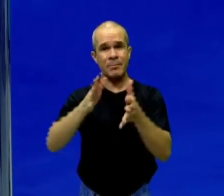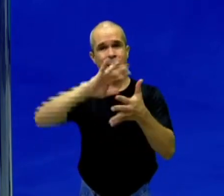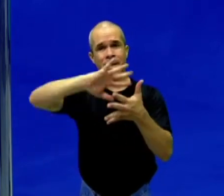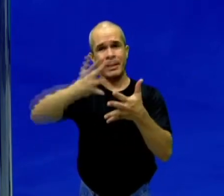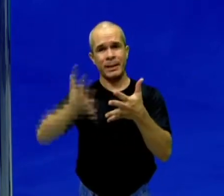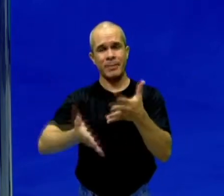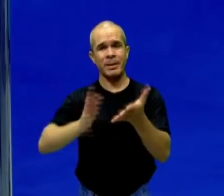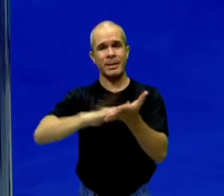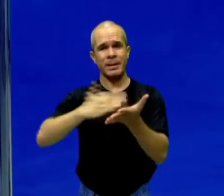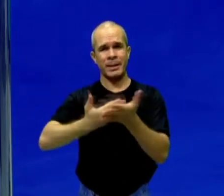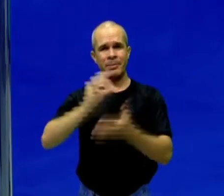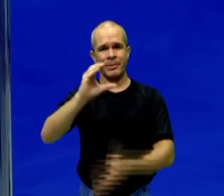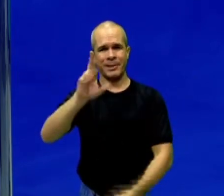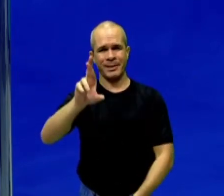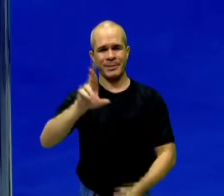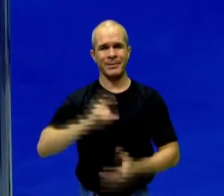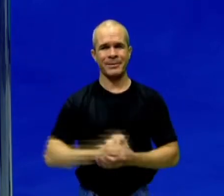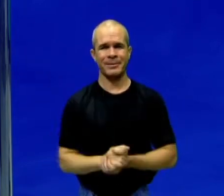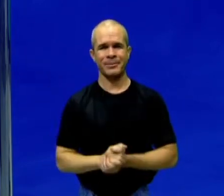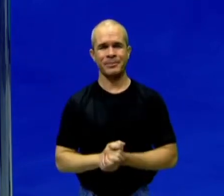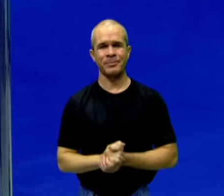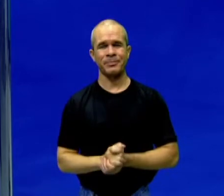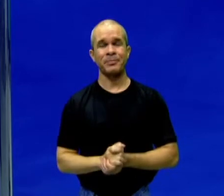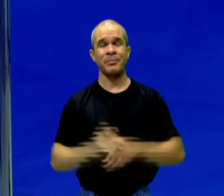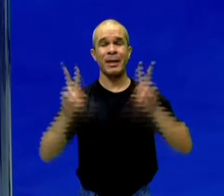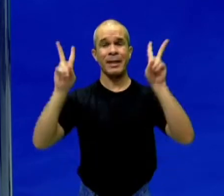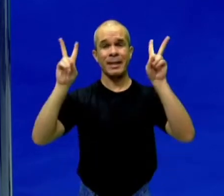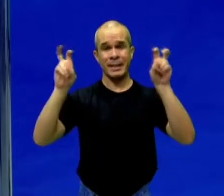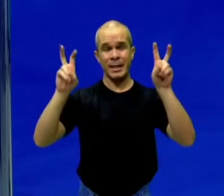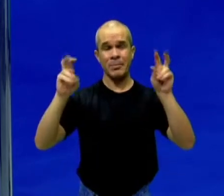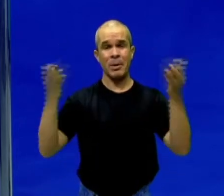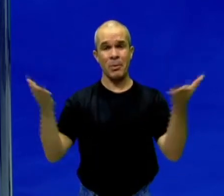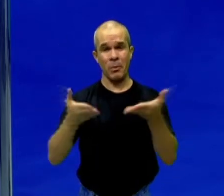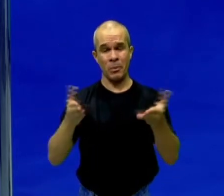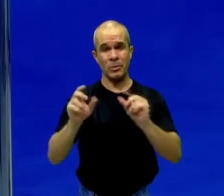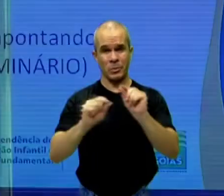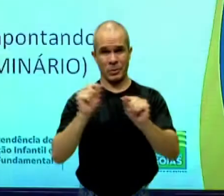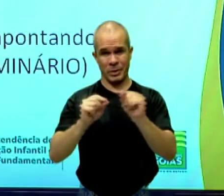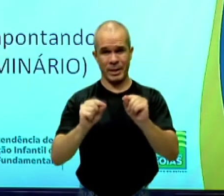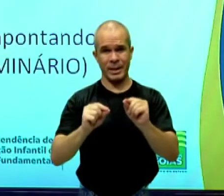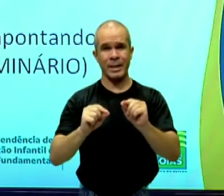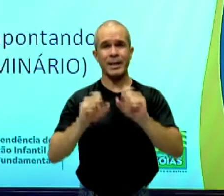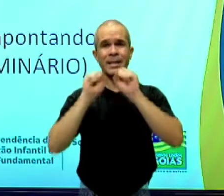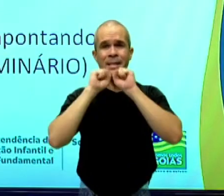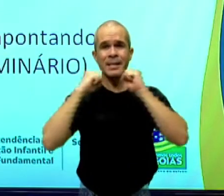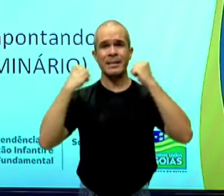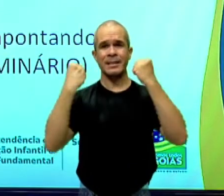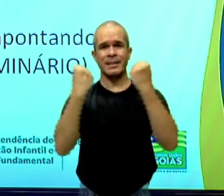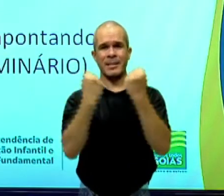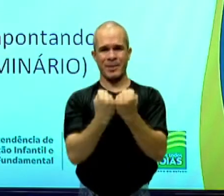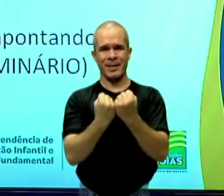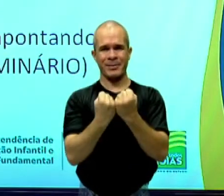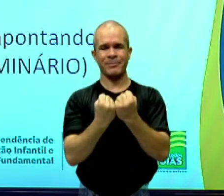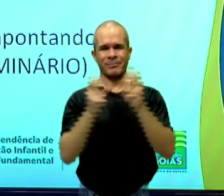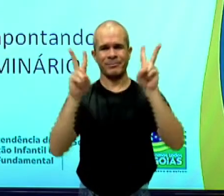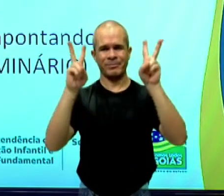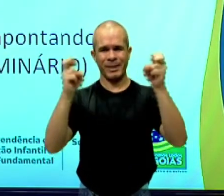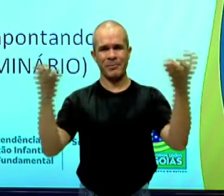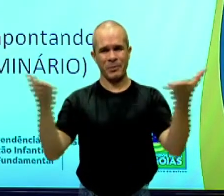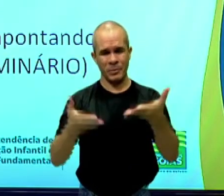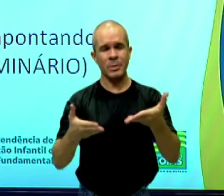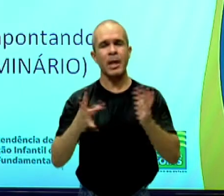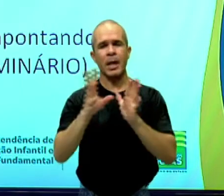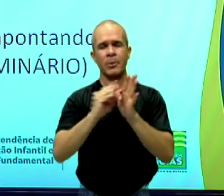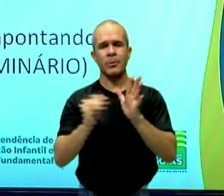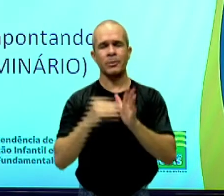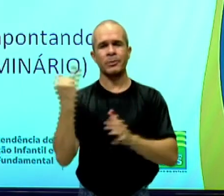libras com o intérprete Cleiton Moreira. E o tema da nossa aula de hoje é seminário, conteúdo importante para você,